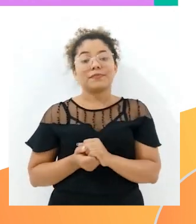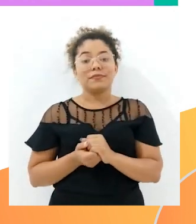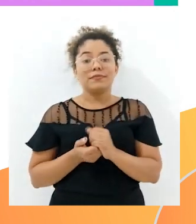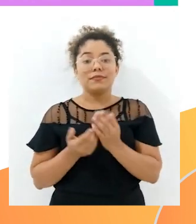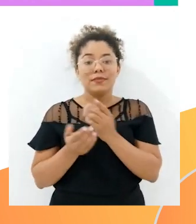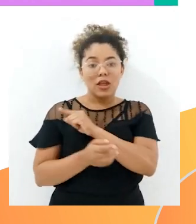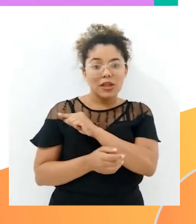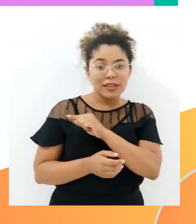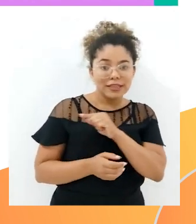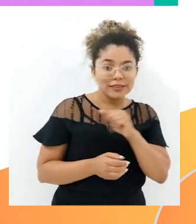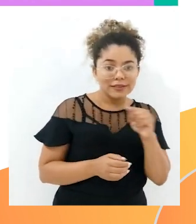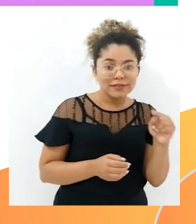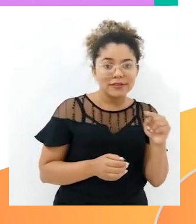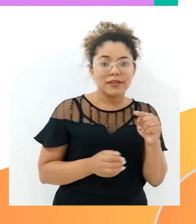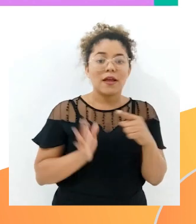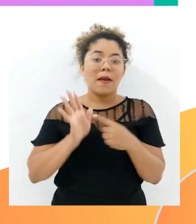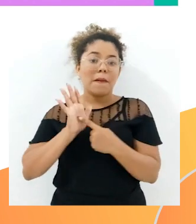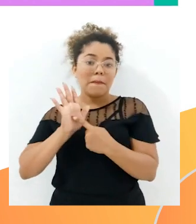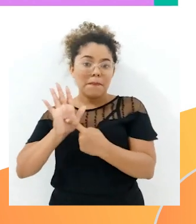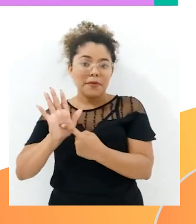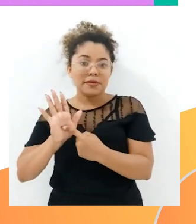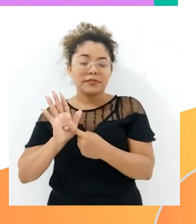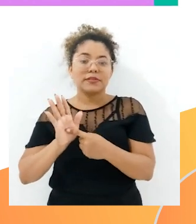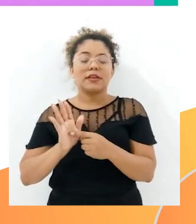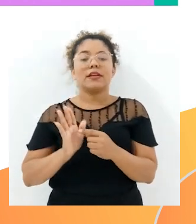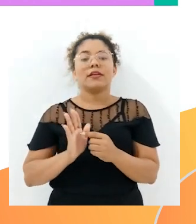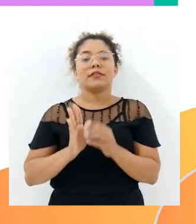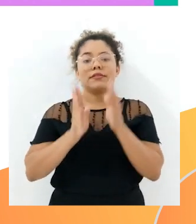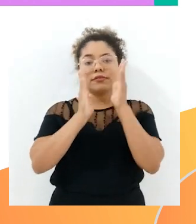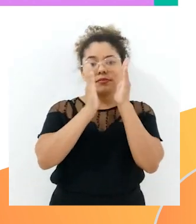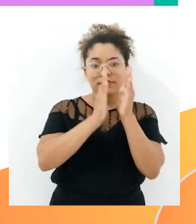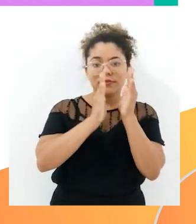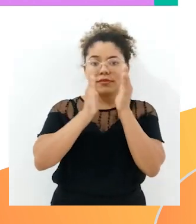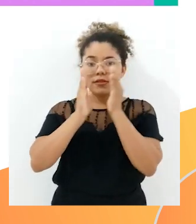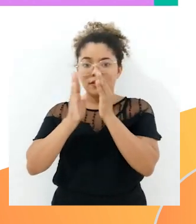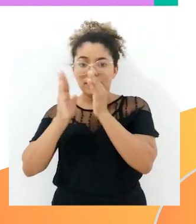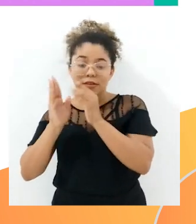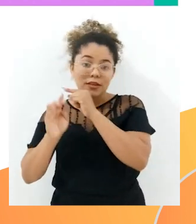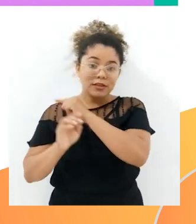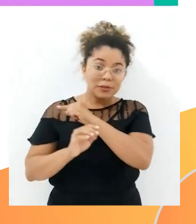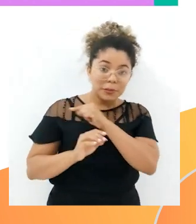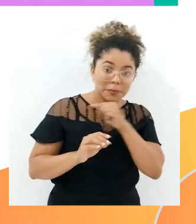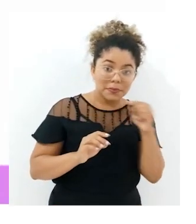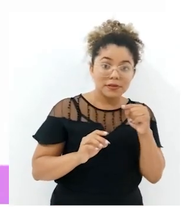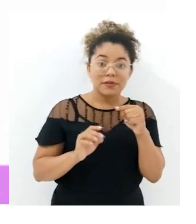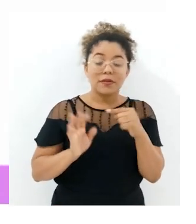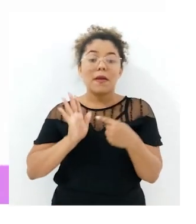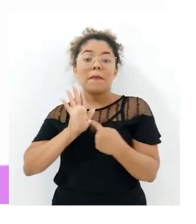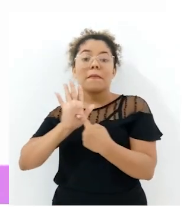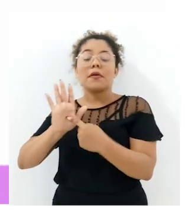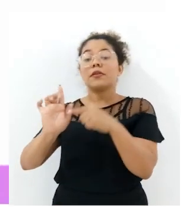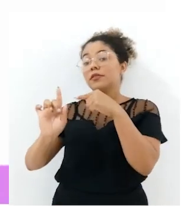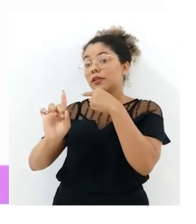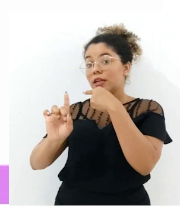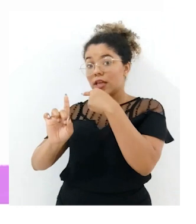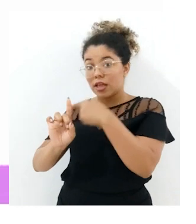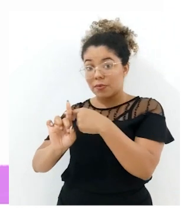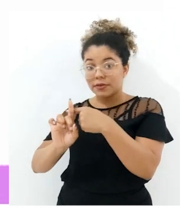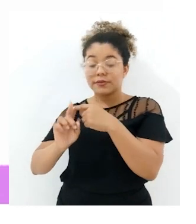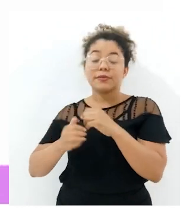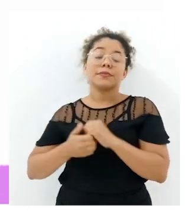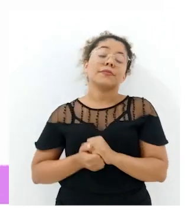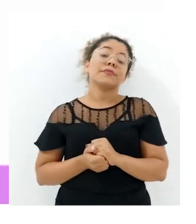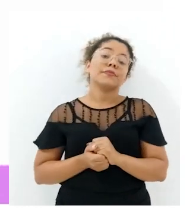Passo o traço para mostrar que há uma separação entre as parcelas e o total e indico que operação é essa.